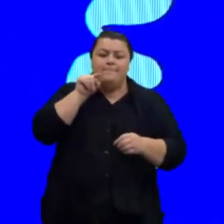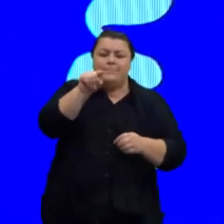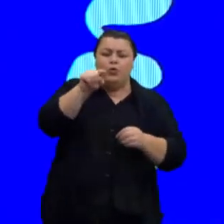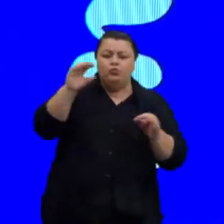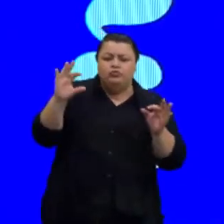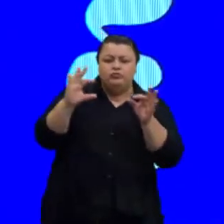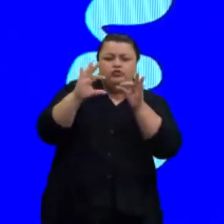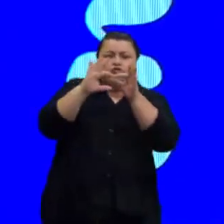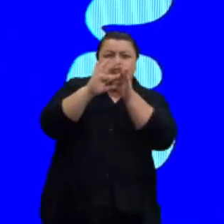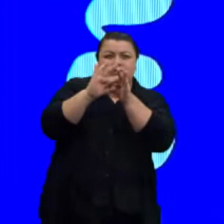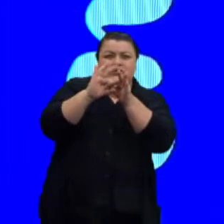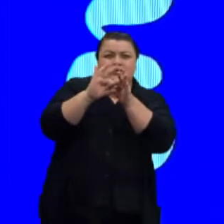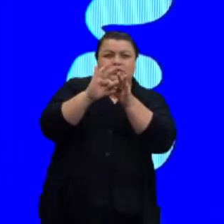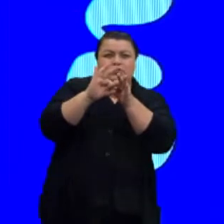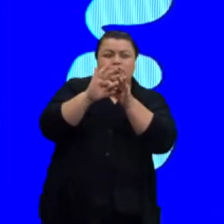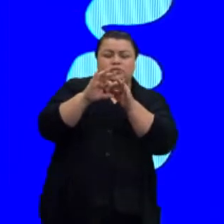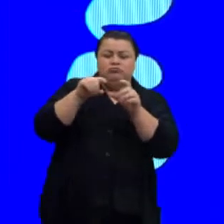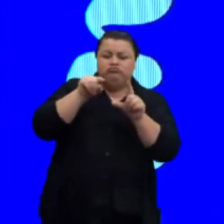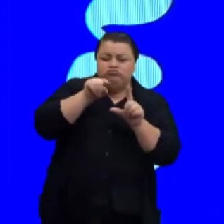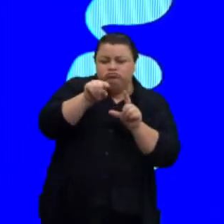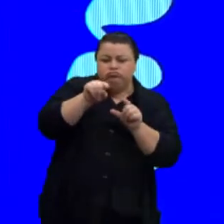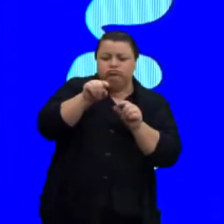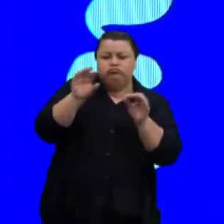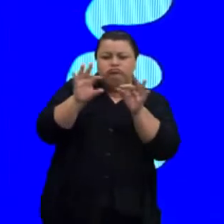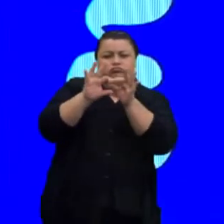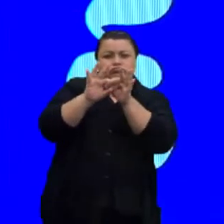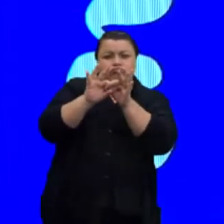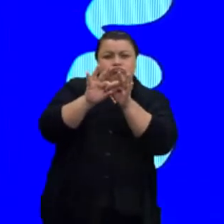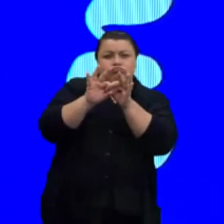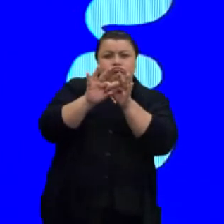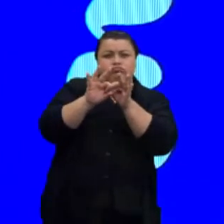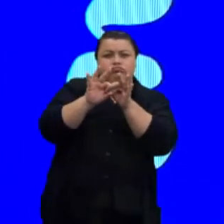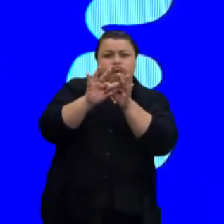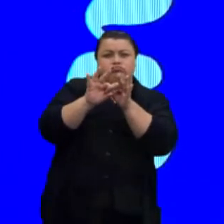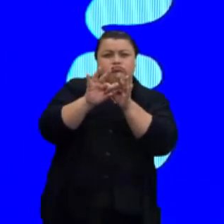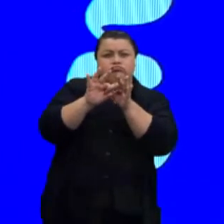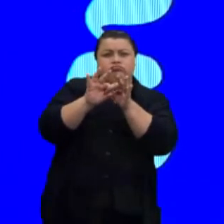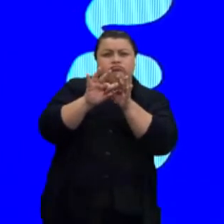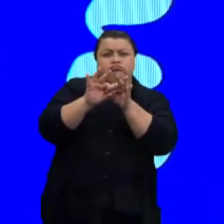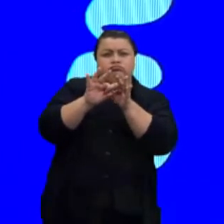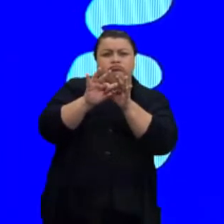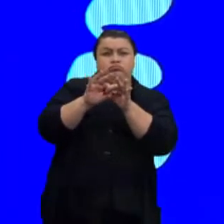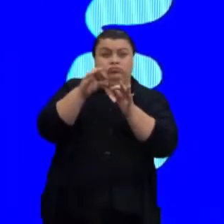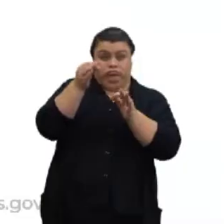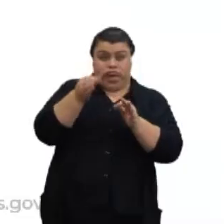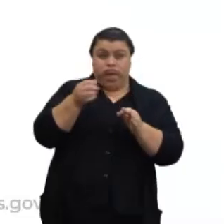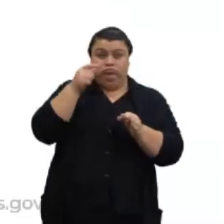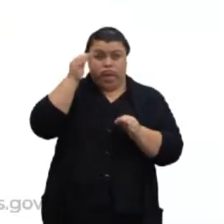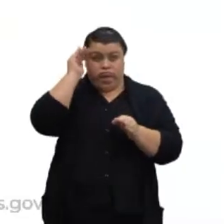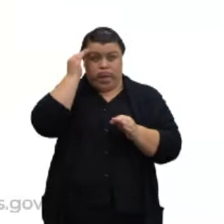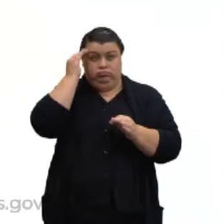ou seja, elas se intersectam neste ponto do perpendicularismo. Certo?